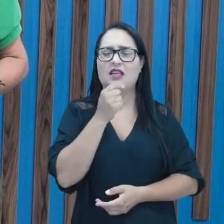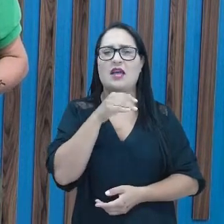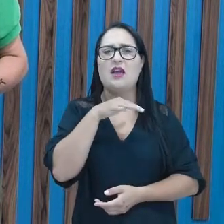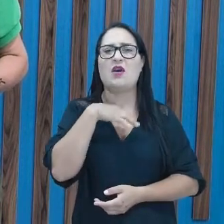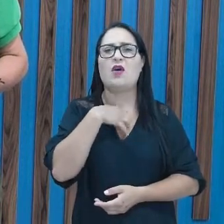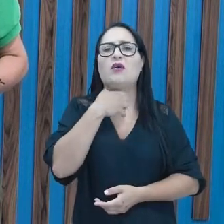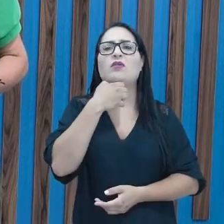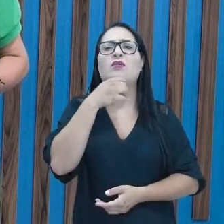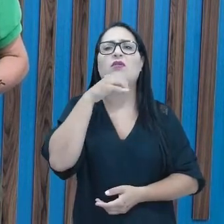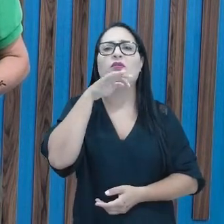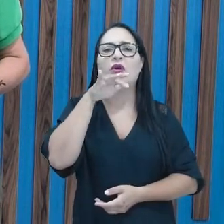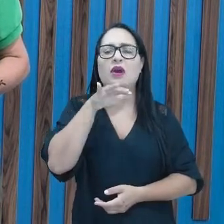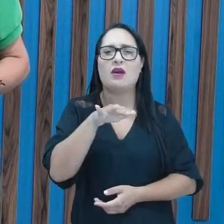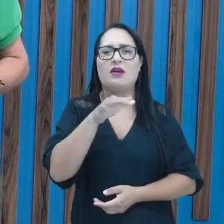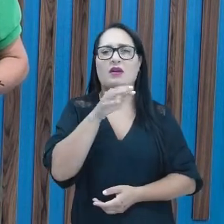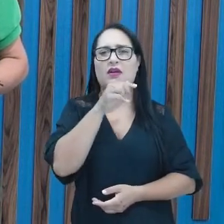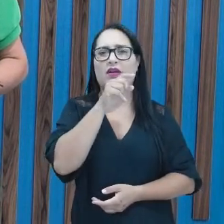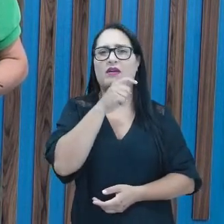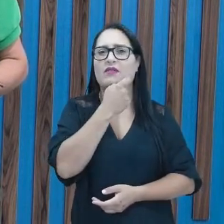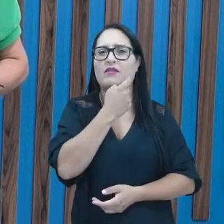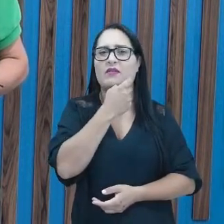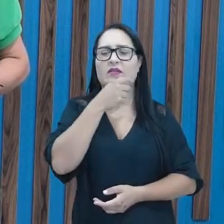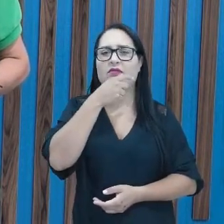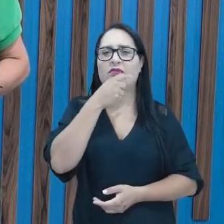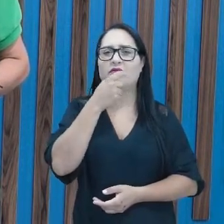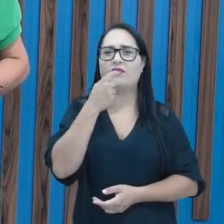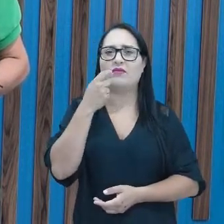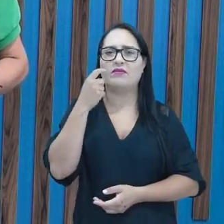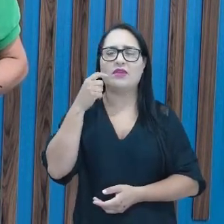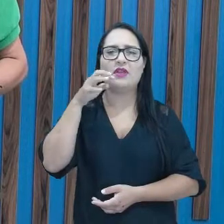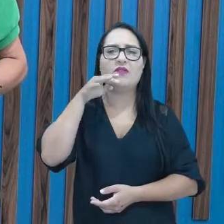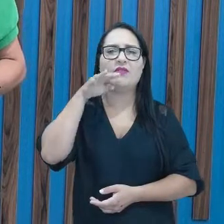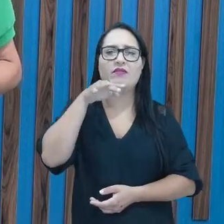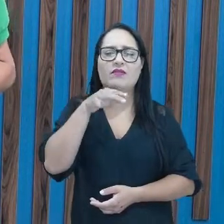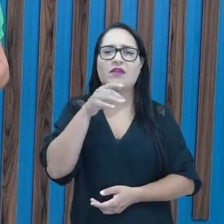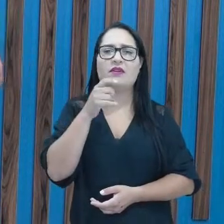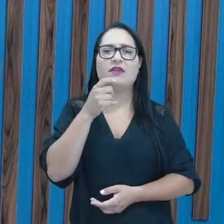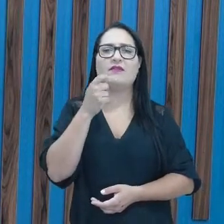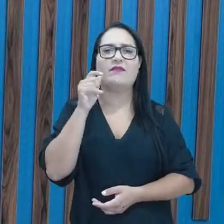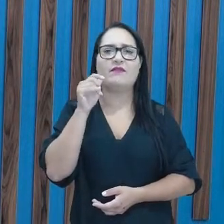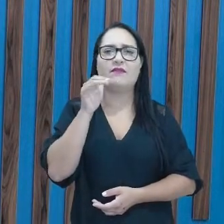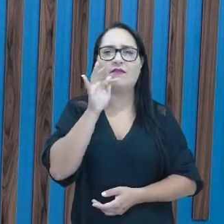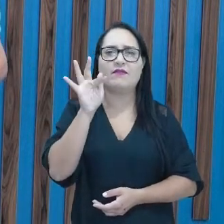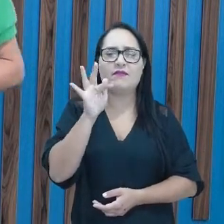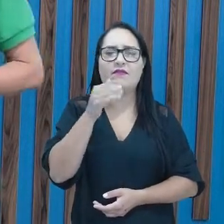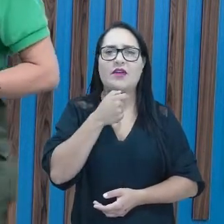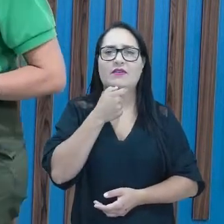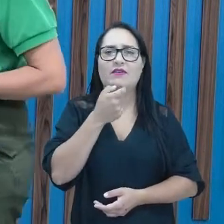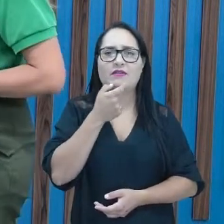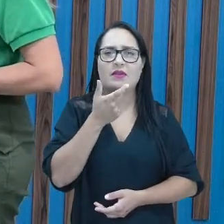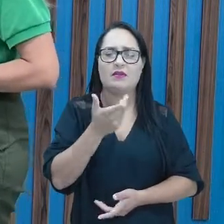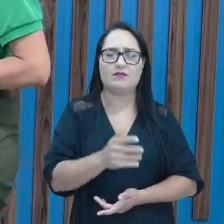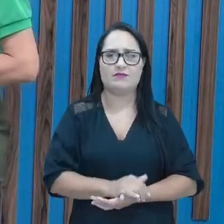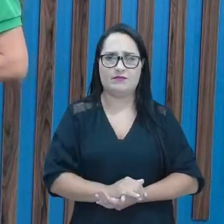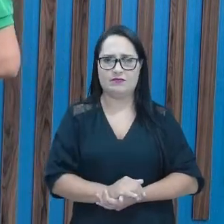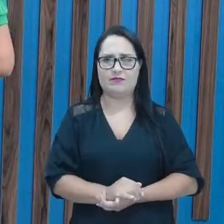sai por entre os dentes, não é verdade? F, F Entendeu isso?